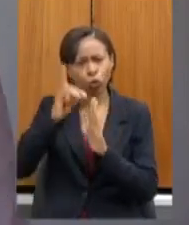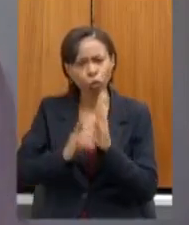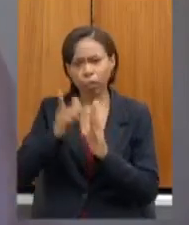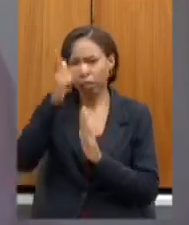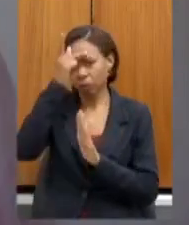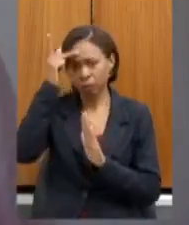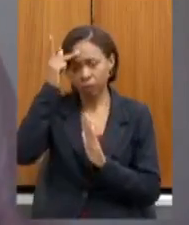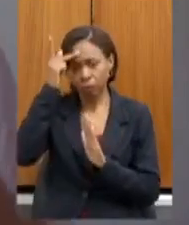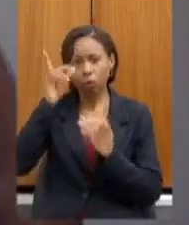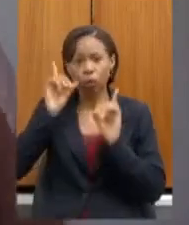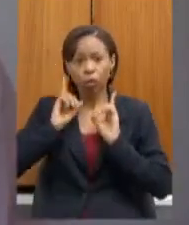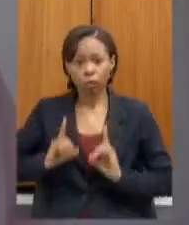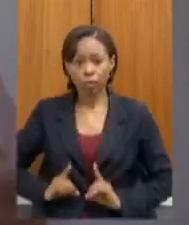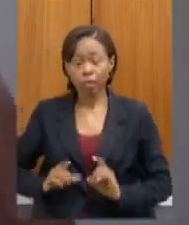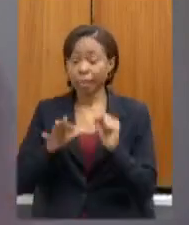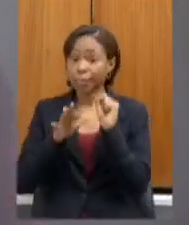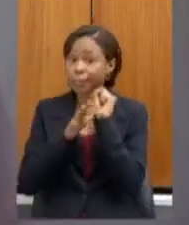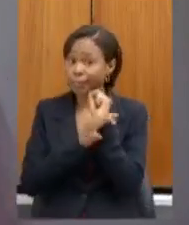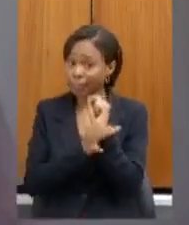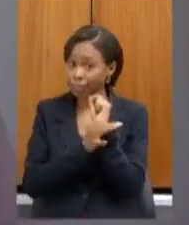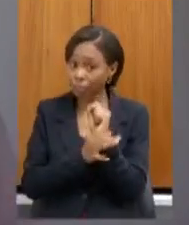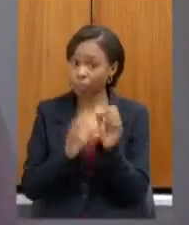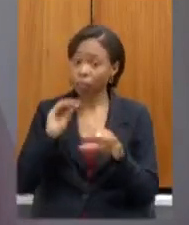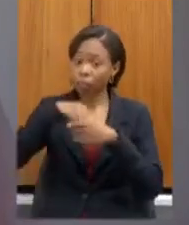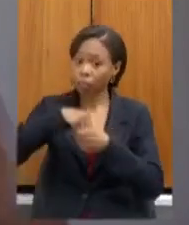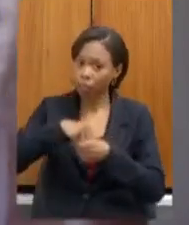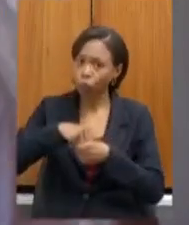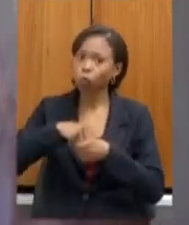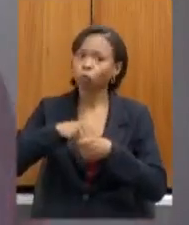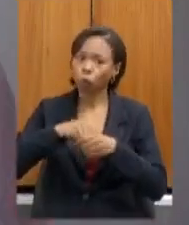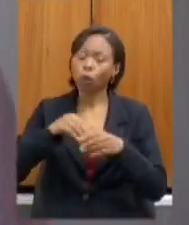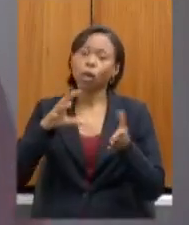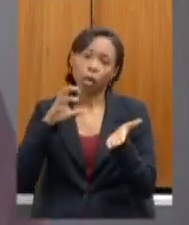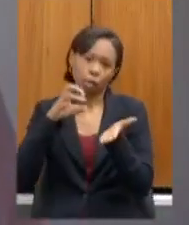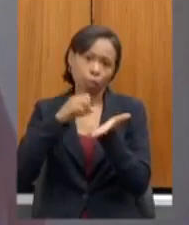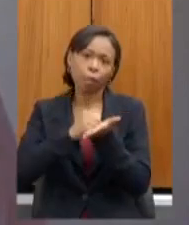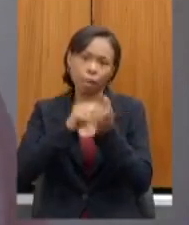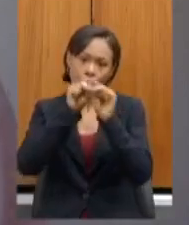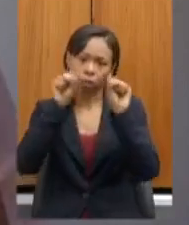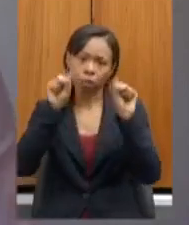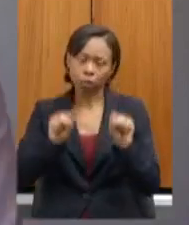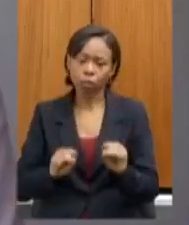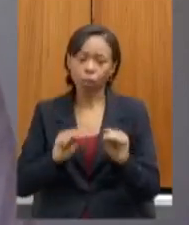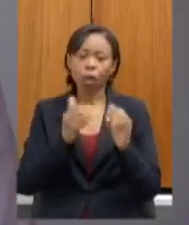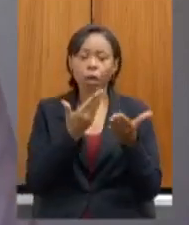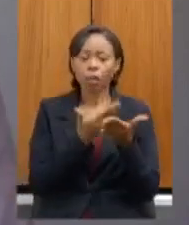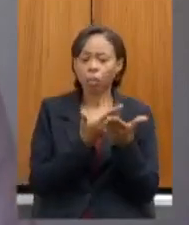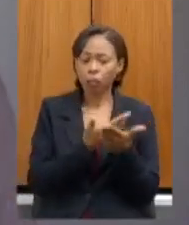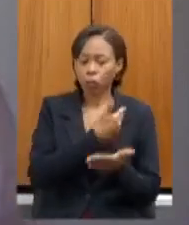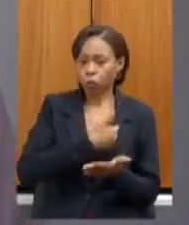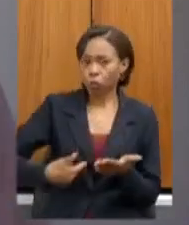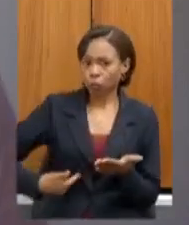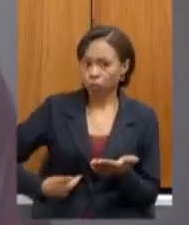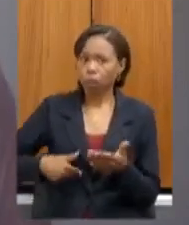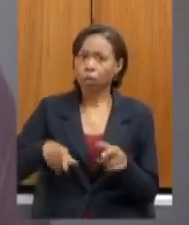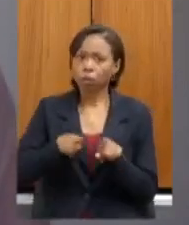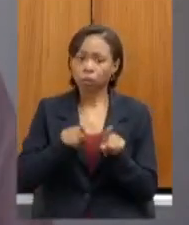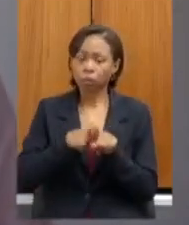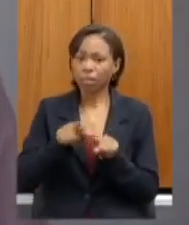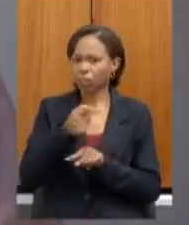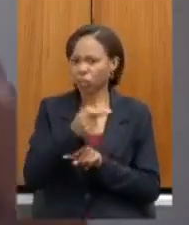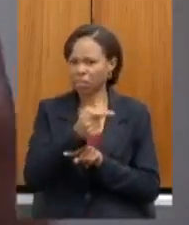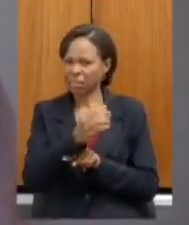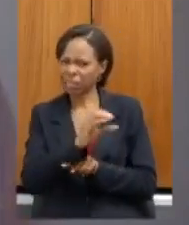com deficiência é a garantia nesse sistema de matrícula tanto para os alunos da rede estadual como para os mais de 700